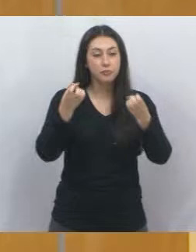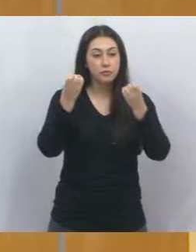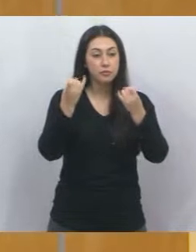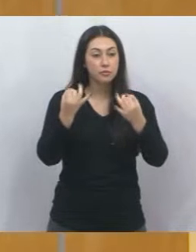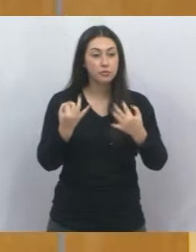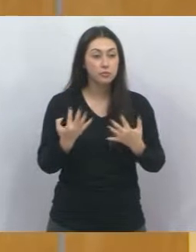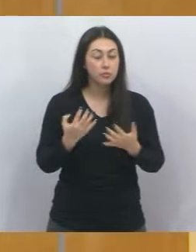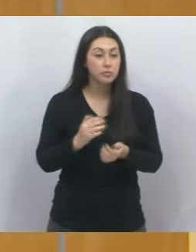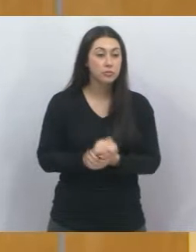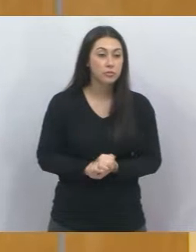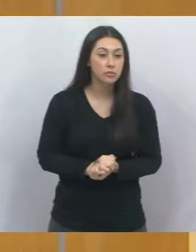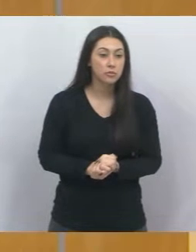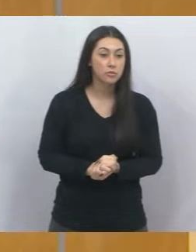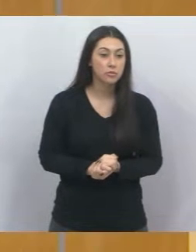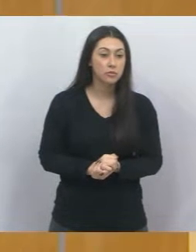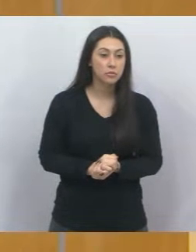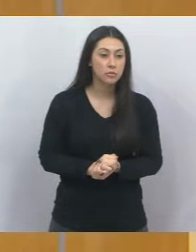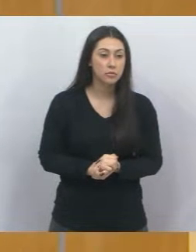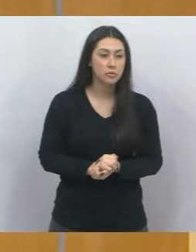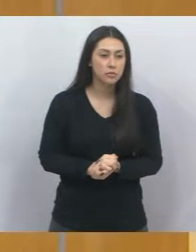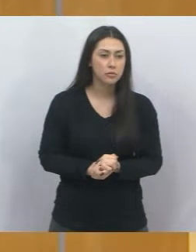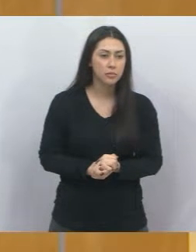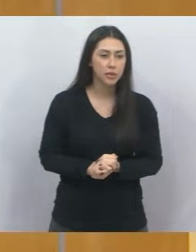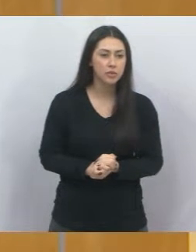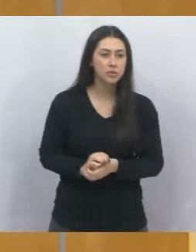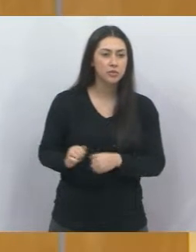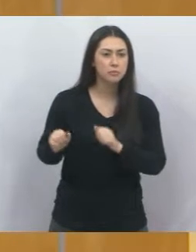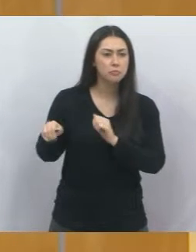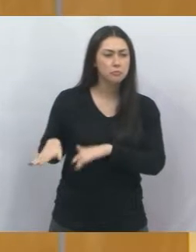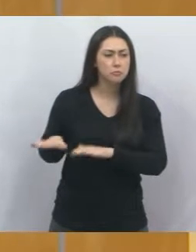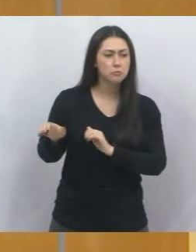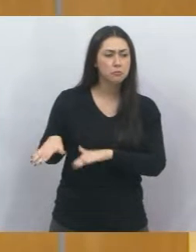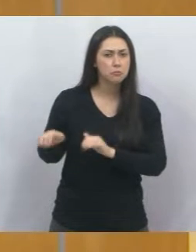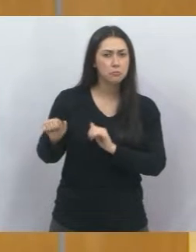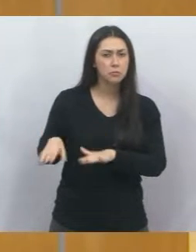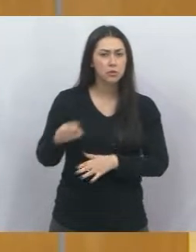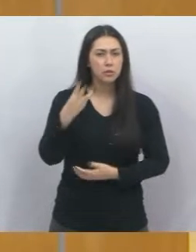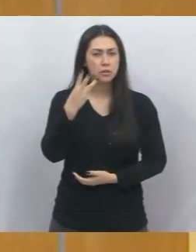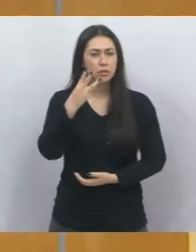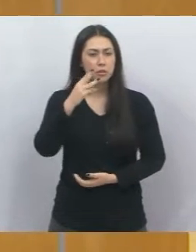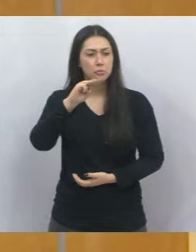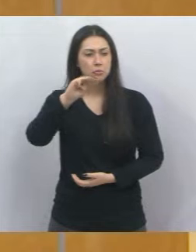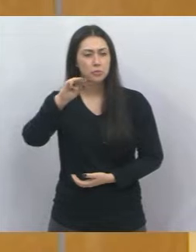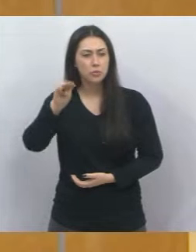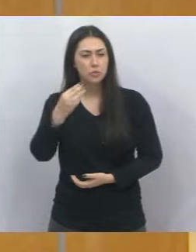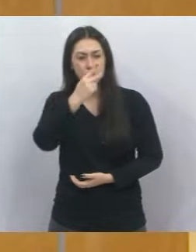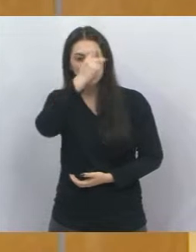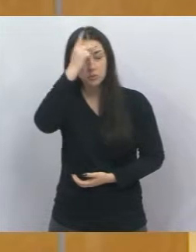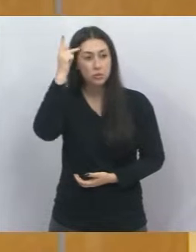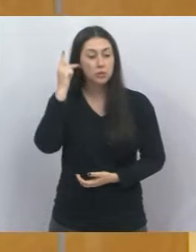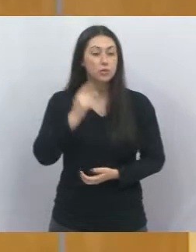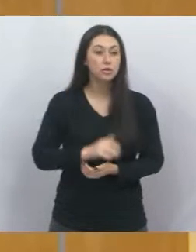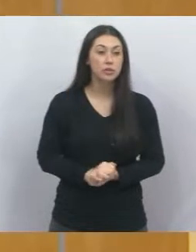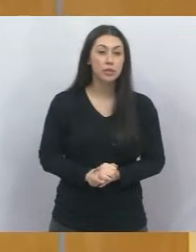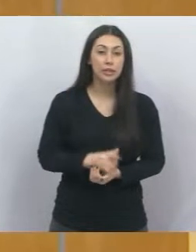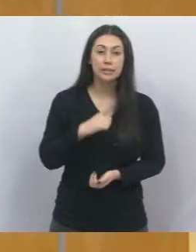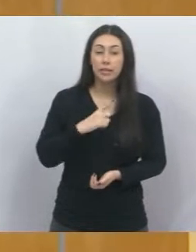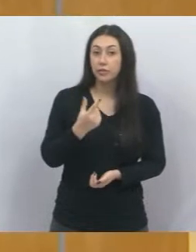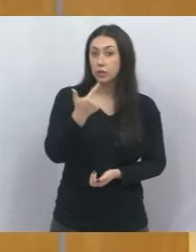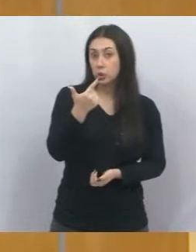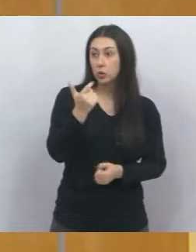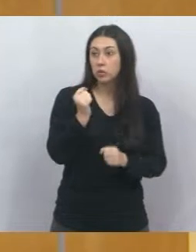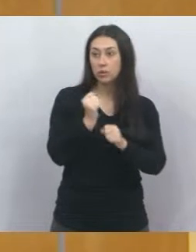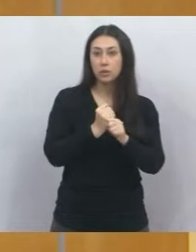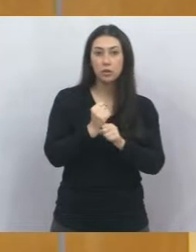que teve em São Paulo, com 3 milhões de participantes, ficou dois anos sem a